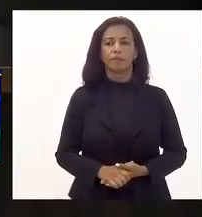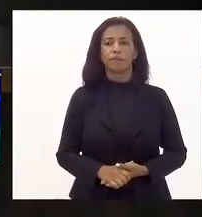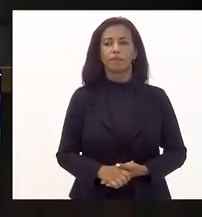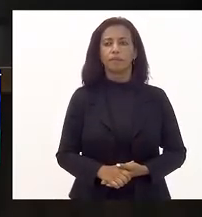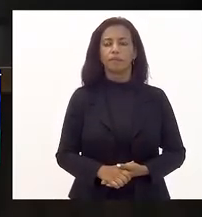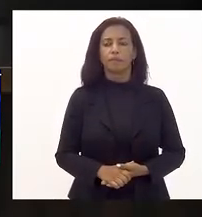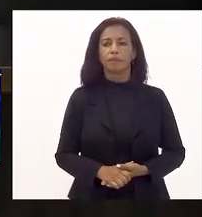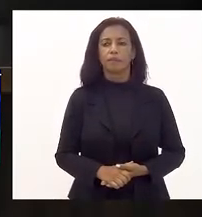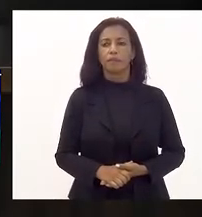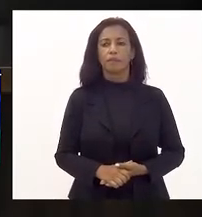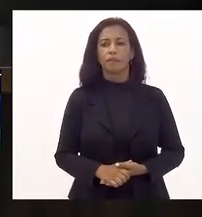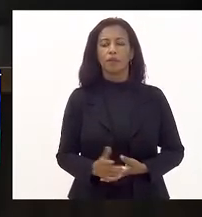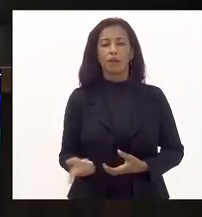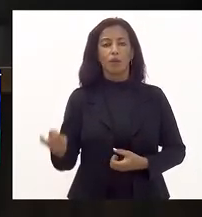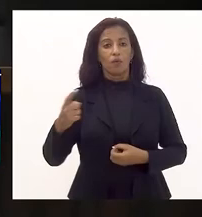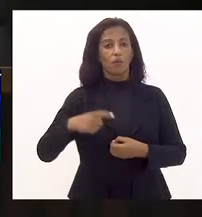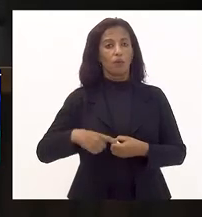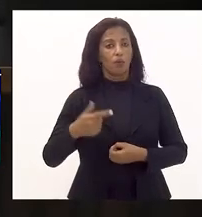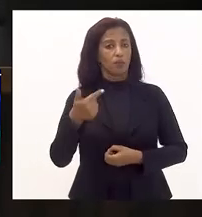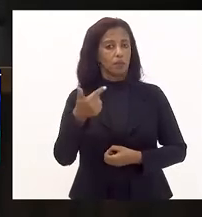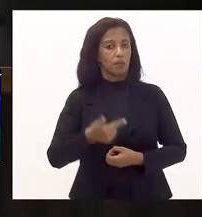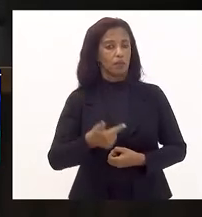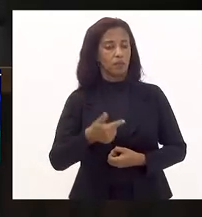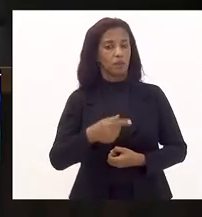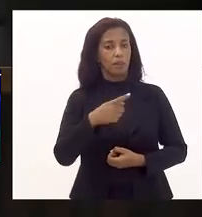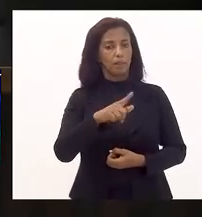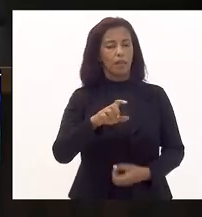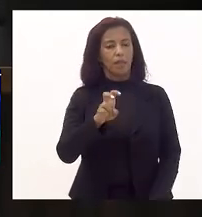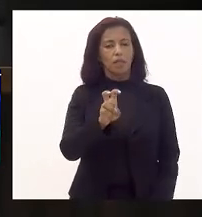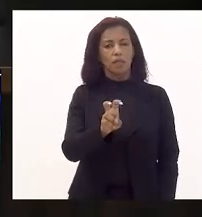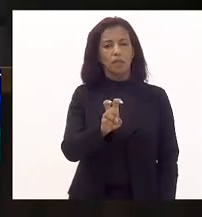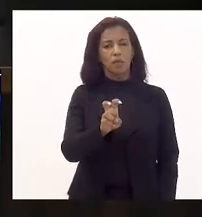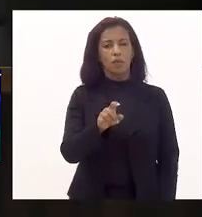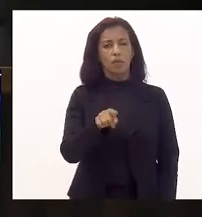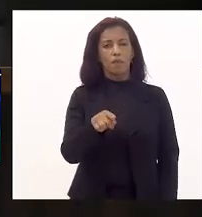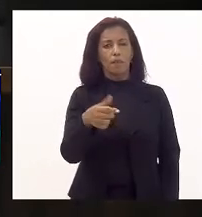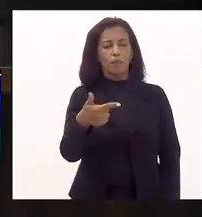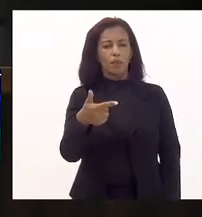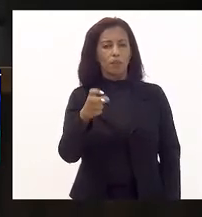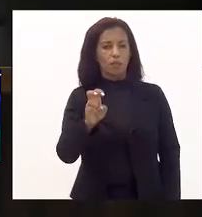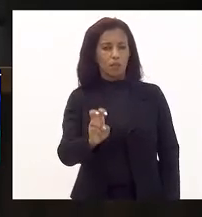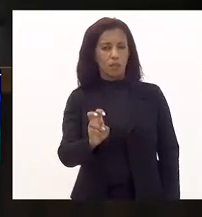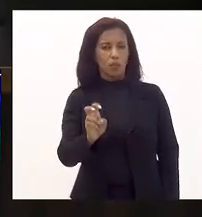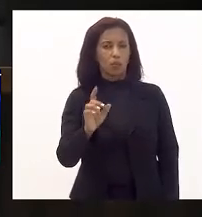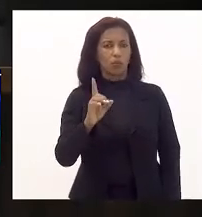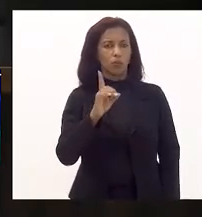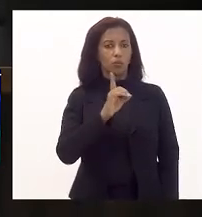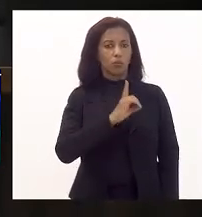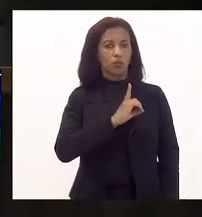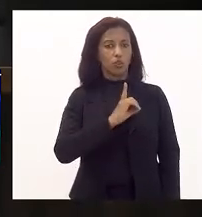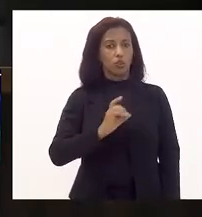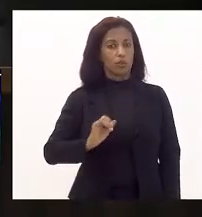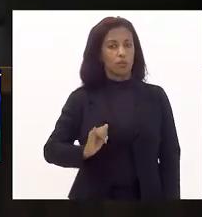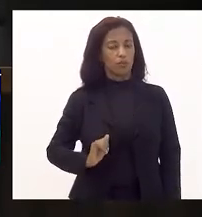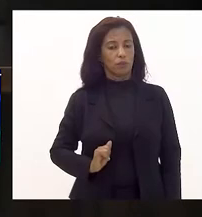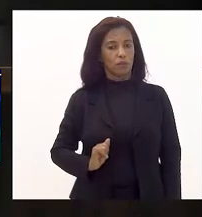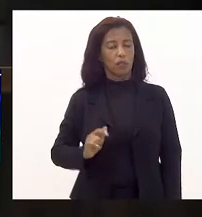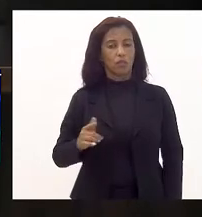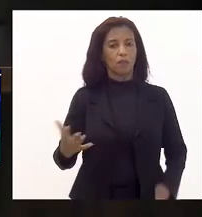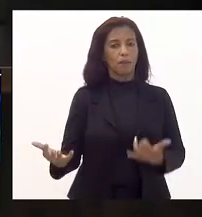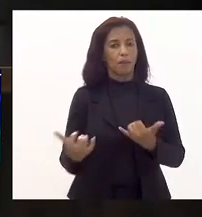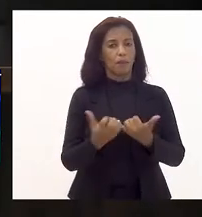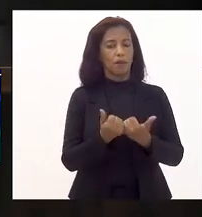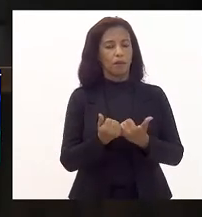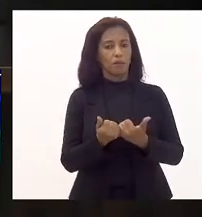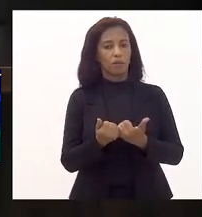primeira, retornem em segunda. Projeto de Lei nº.005, de 21, de autoria do deputado Dionísio Lins. Considere patrimônio imaterial do Estado do Rio de Janeiro